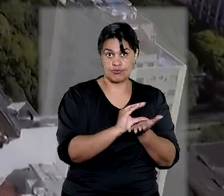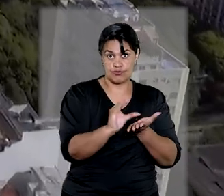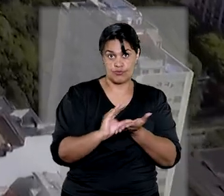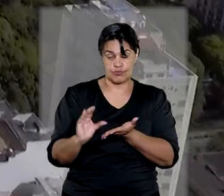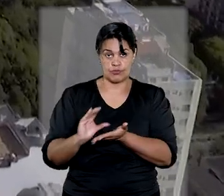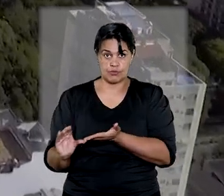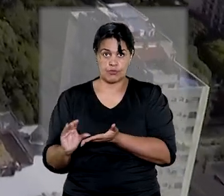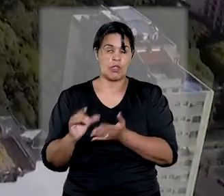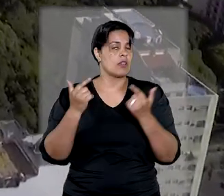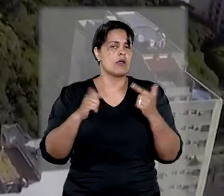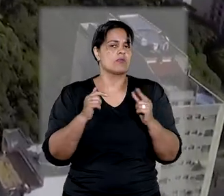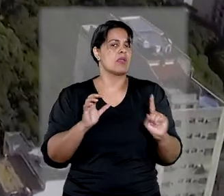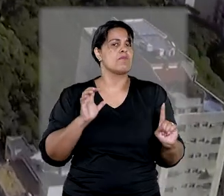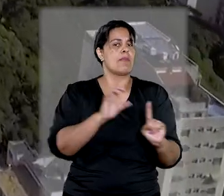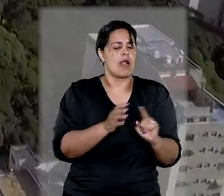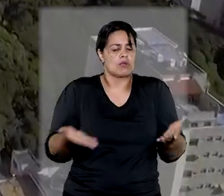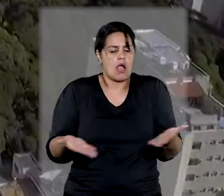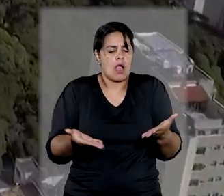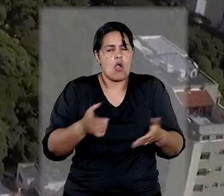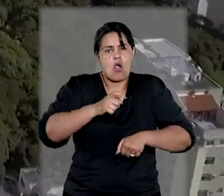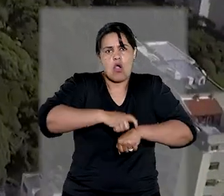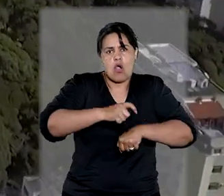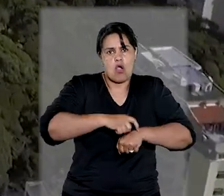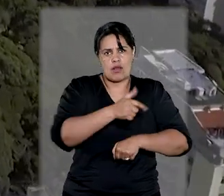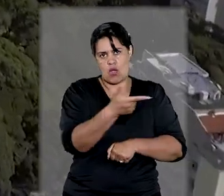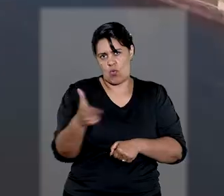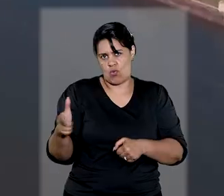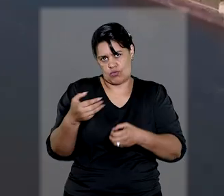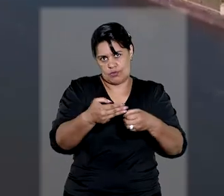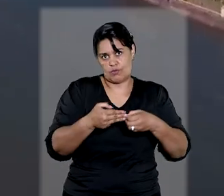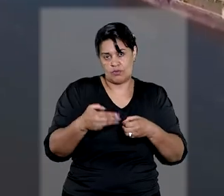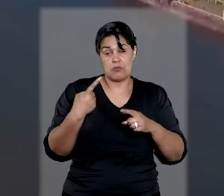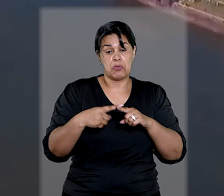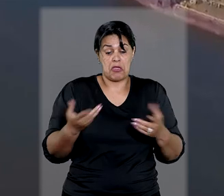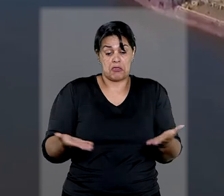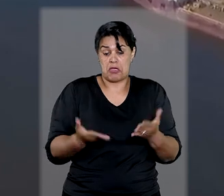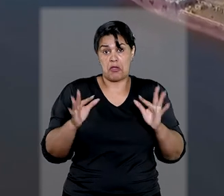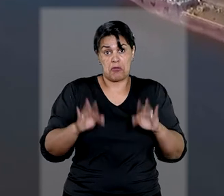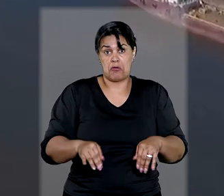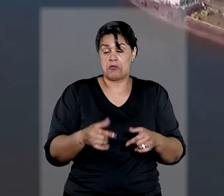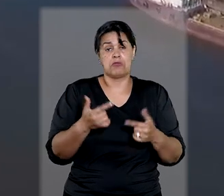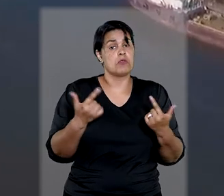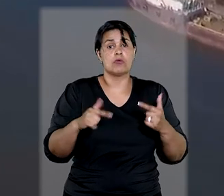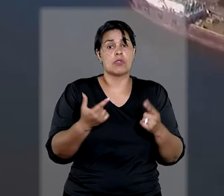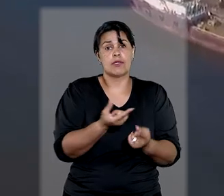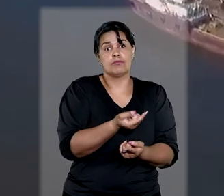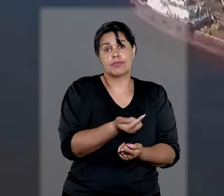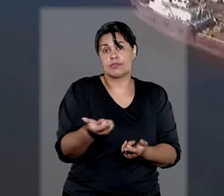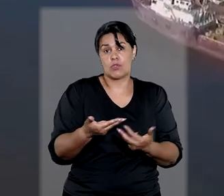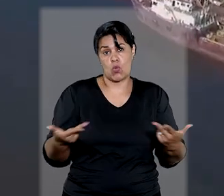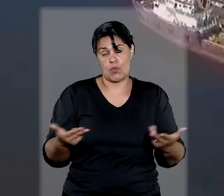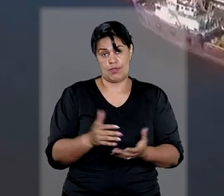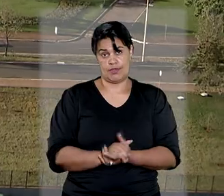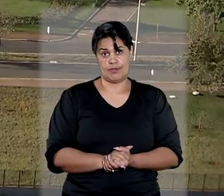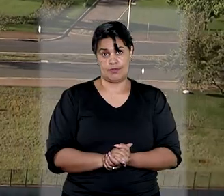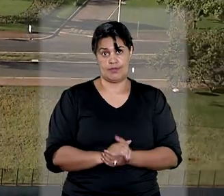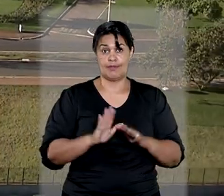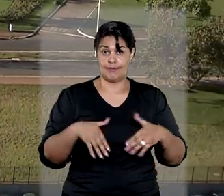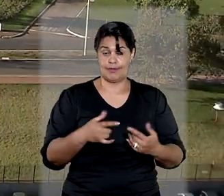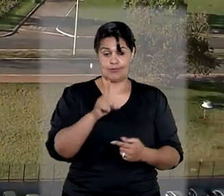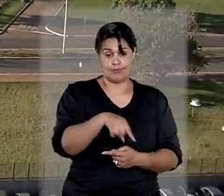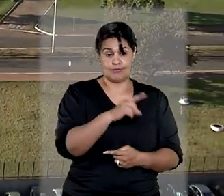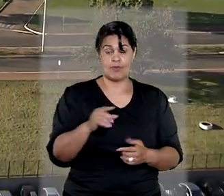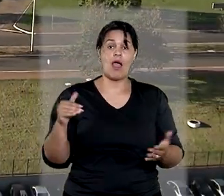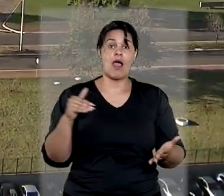do petróleo não traz impacto imediato aos outros municípios, pois até então não eram beneficiados com essa receita. A